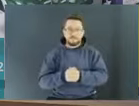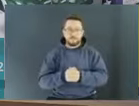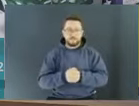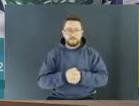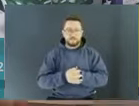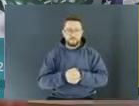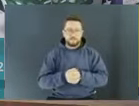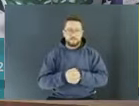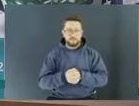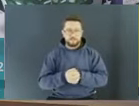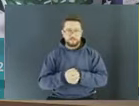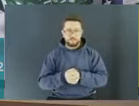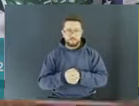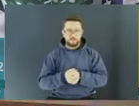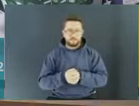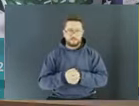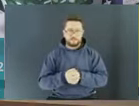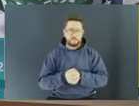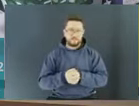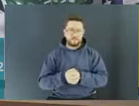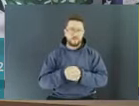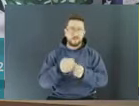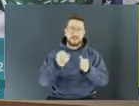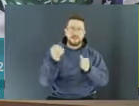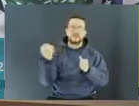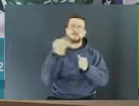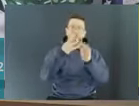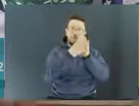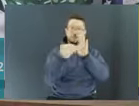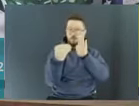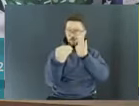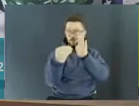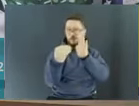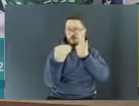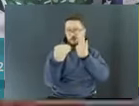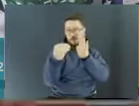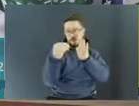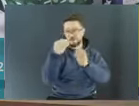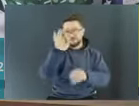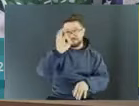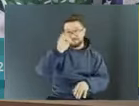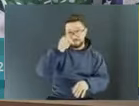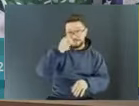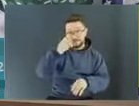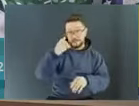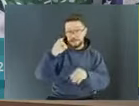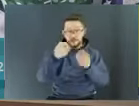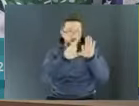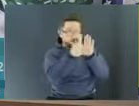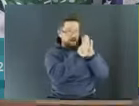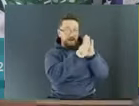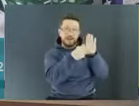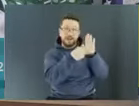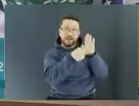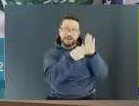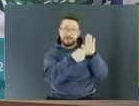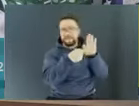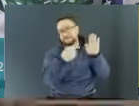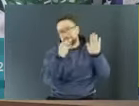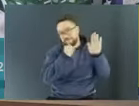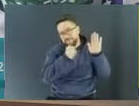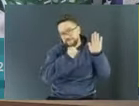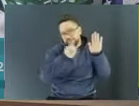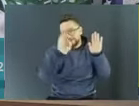É um modelo diferente de negócio que a legislação ainda não estava preparada para assumir, para